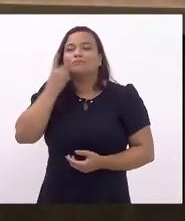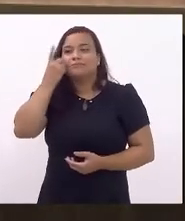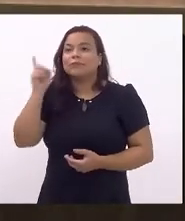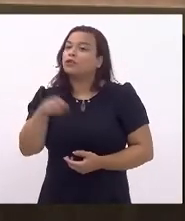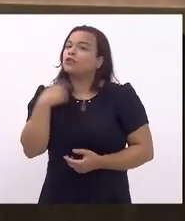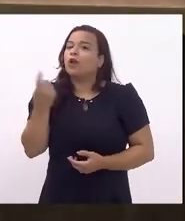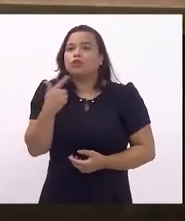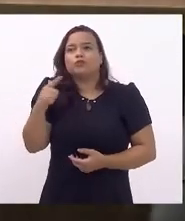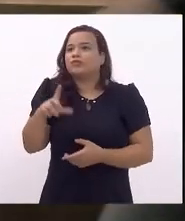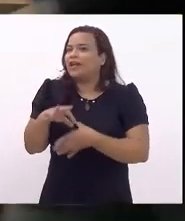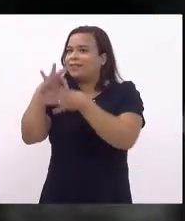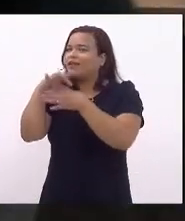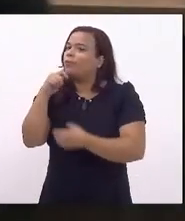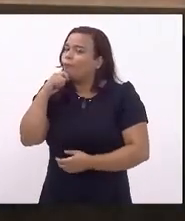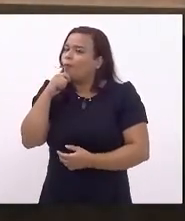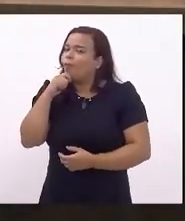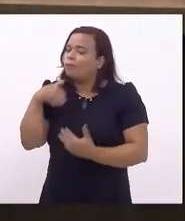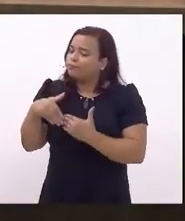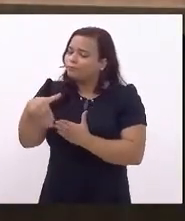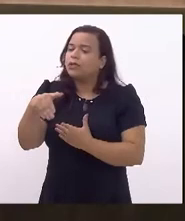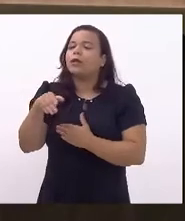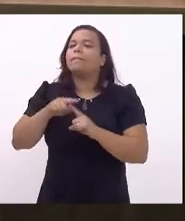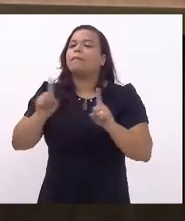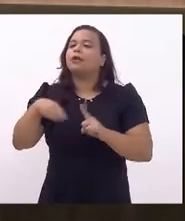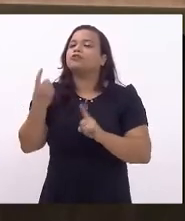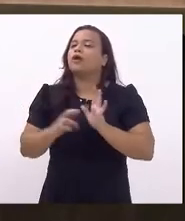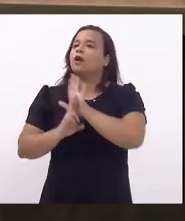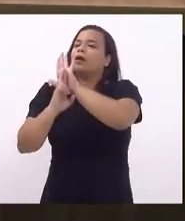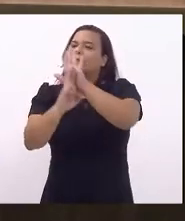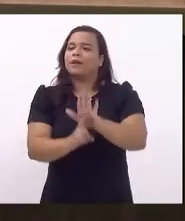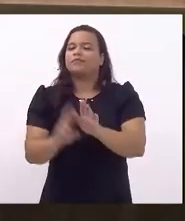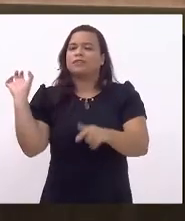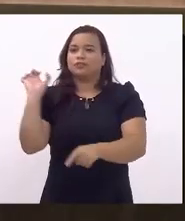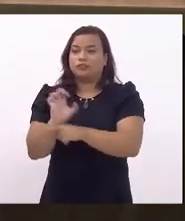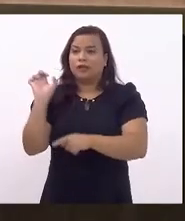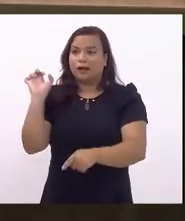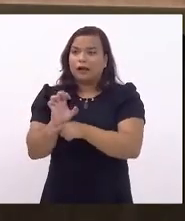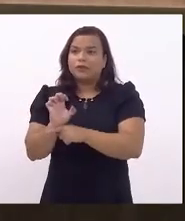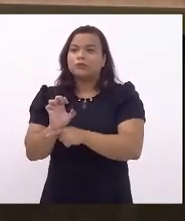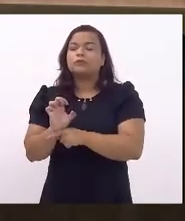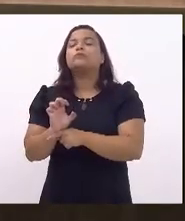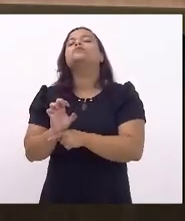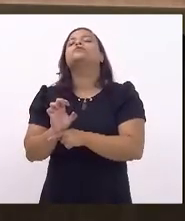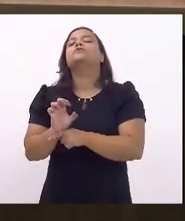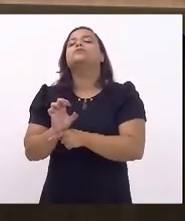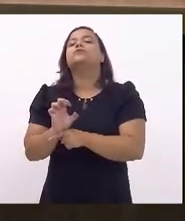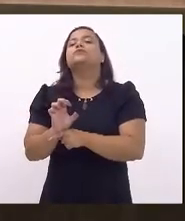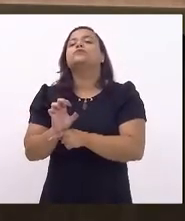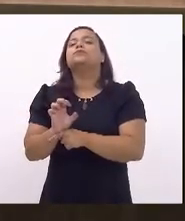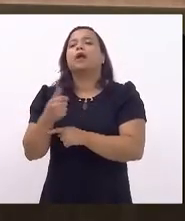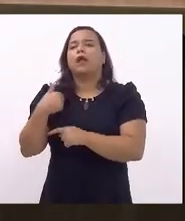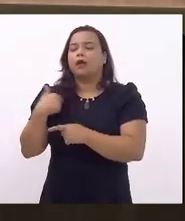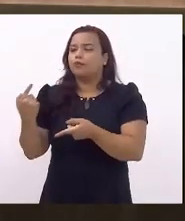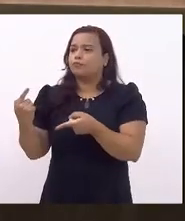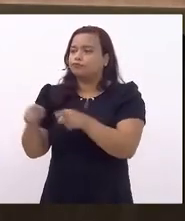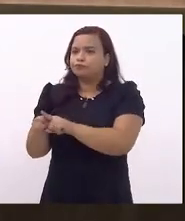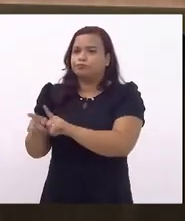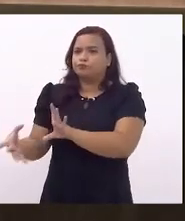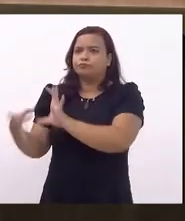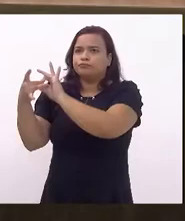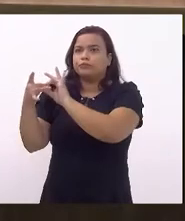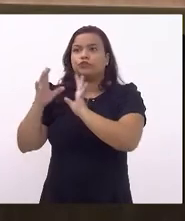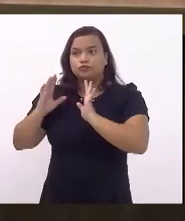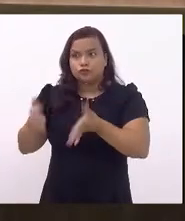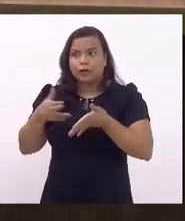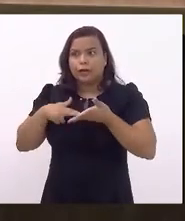temos líderes, mas somos um partido representativo do nosso Estado. Já a minha filiação já foi encaminhada ao